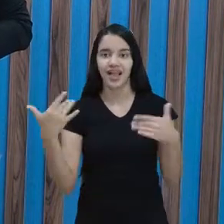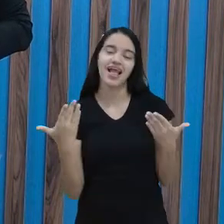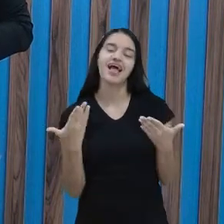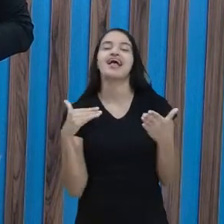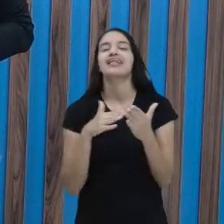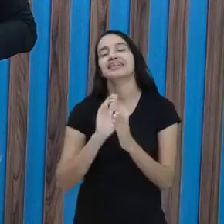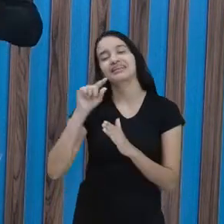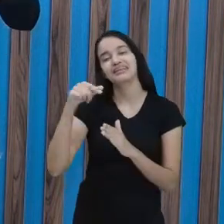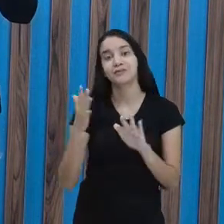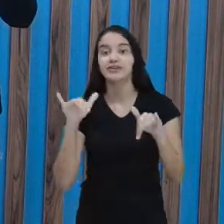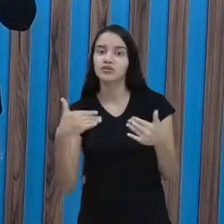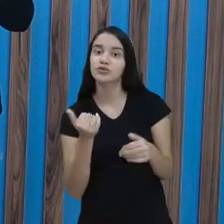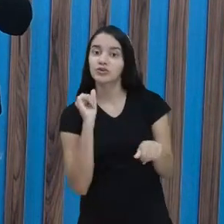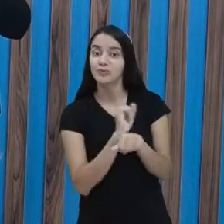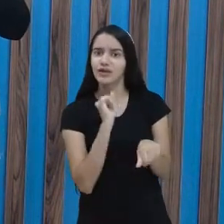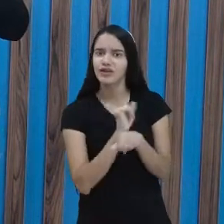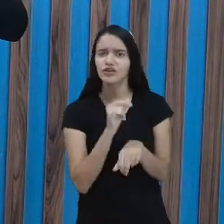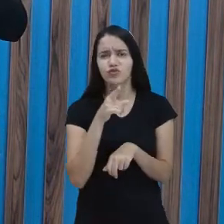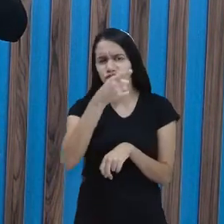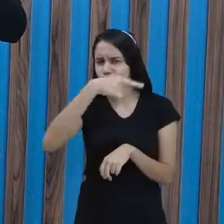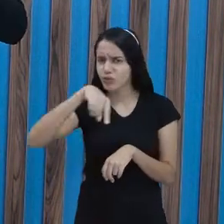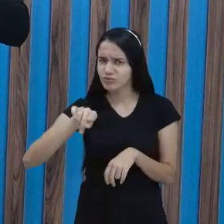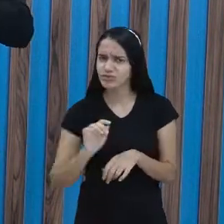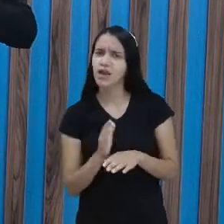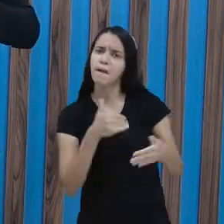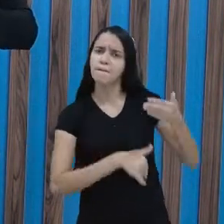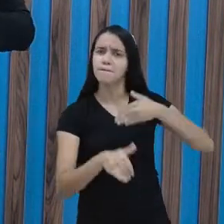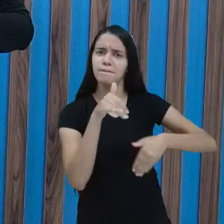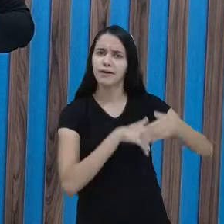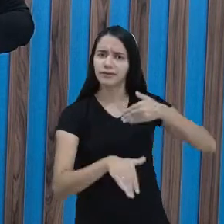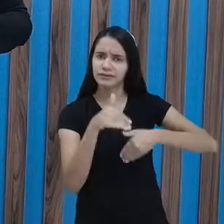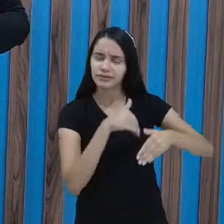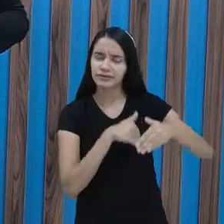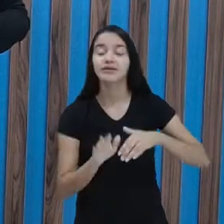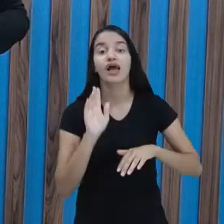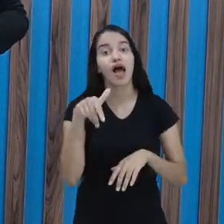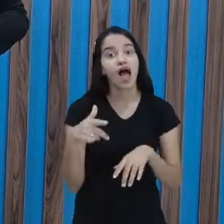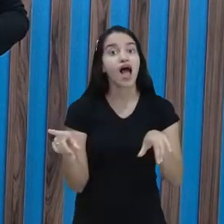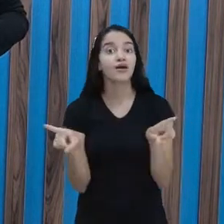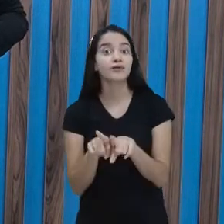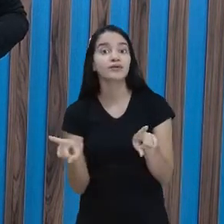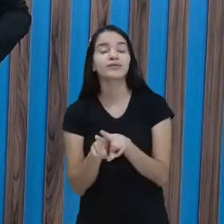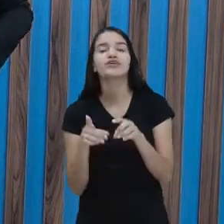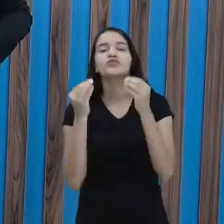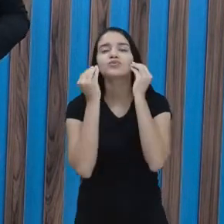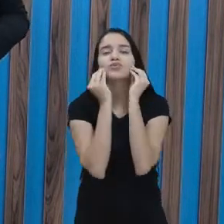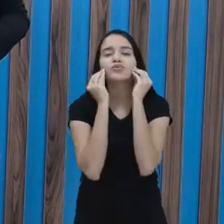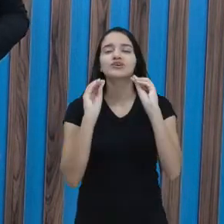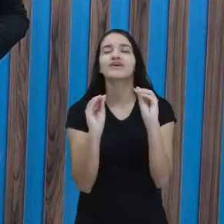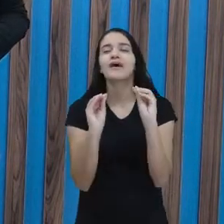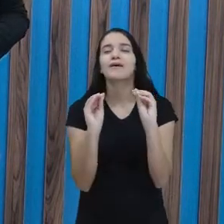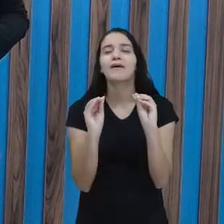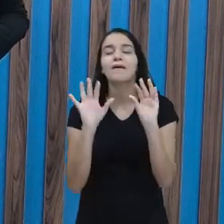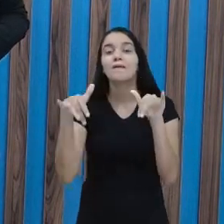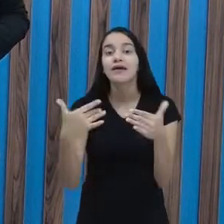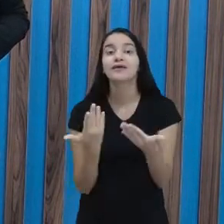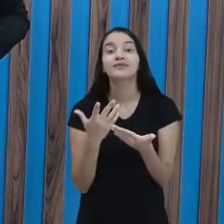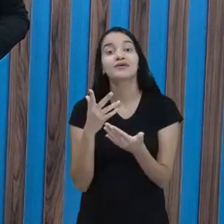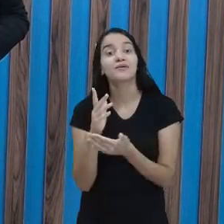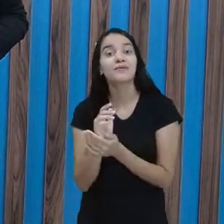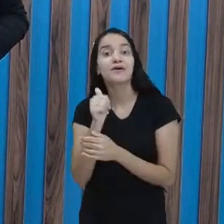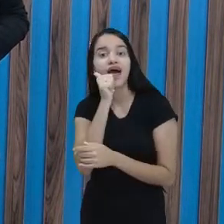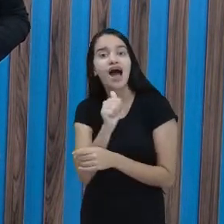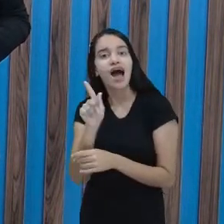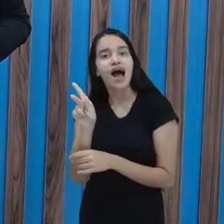Até daqui a pouquinho. Eu estou esperando por vocês, tá, gente? Participa aí. Ah, e eu também quero mandar um beijão, sabe para quem? Para a